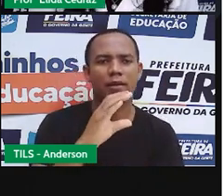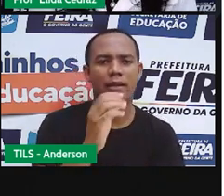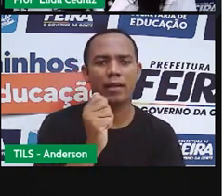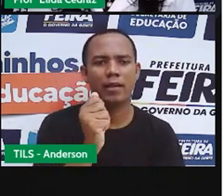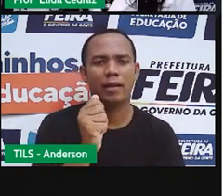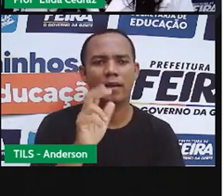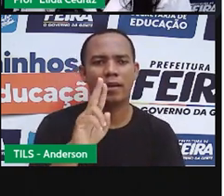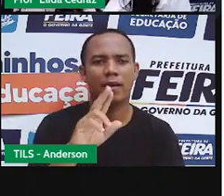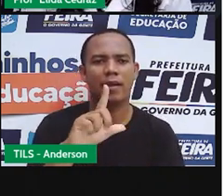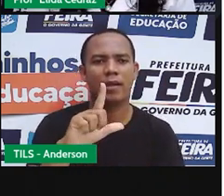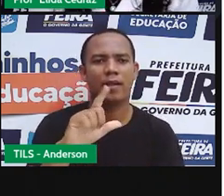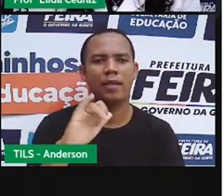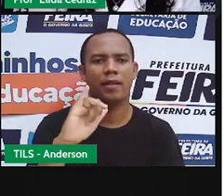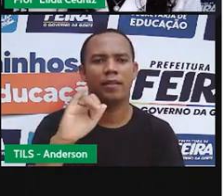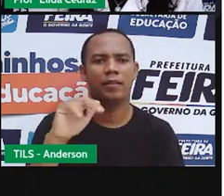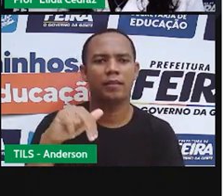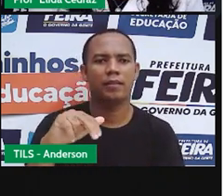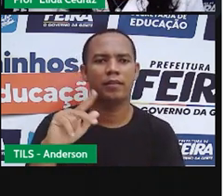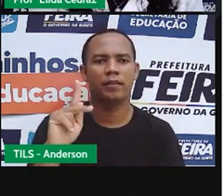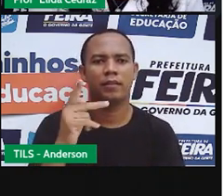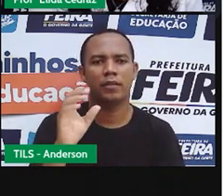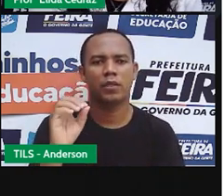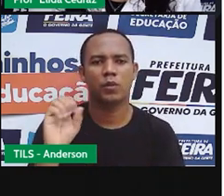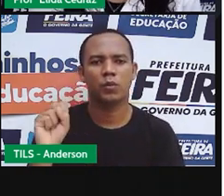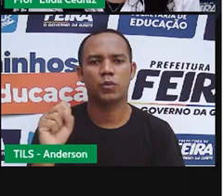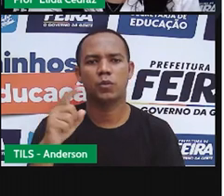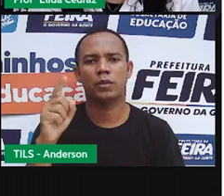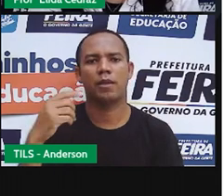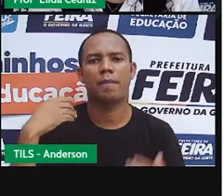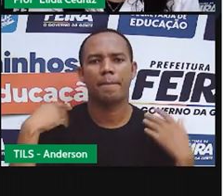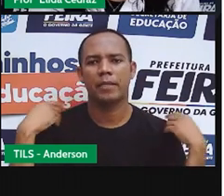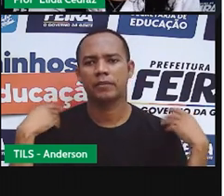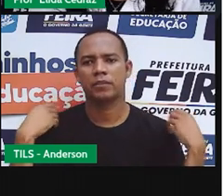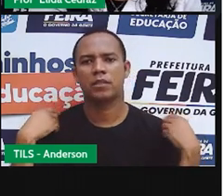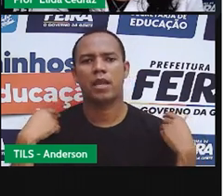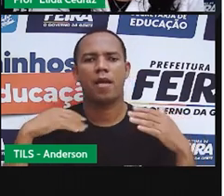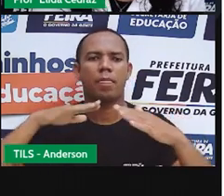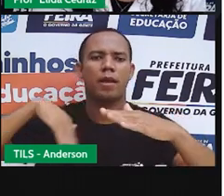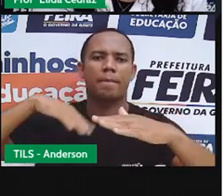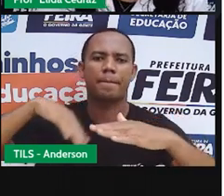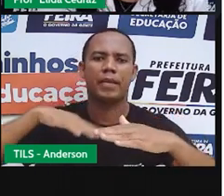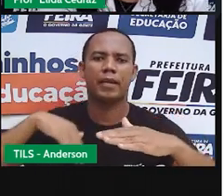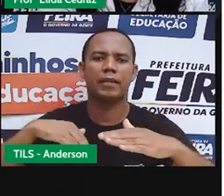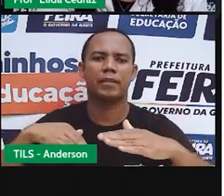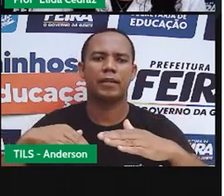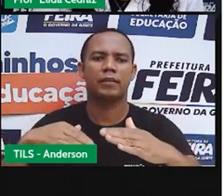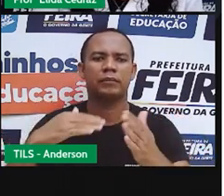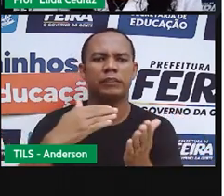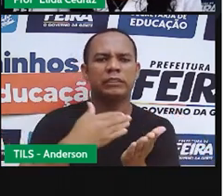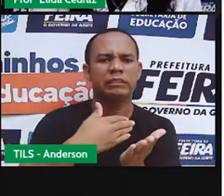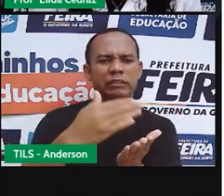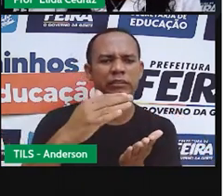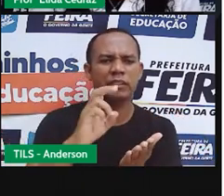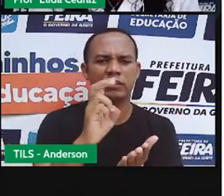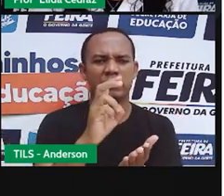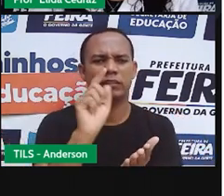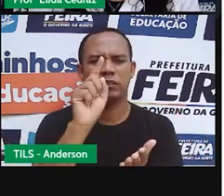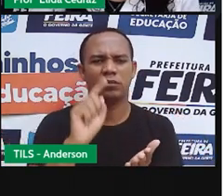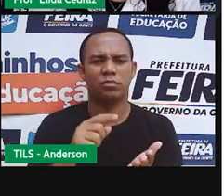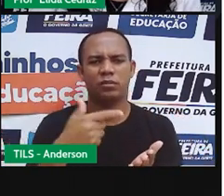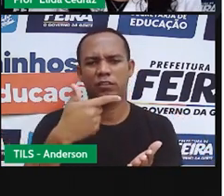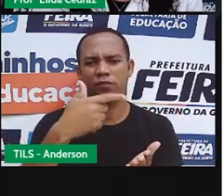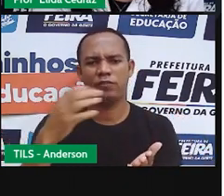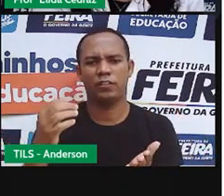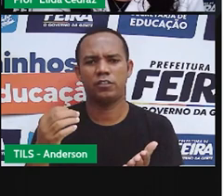no feriado na praia. Saíram às cinco horas e trinta minutos. E